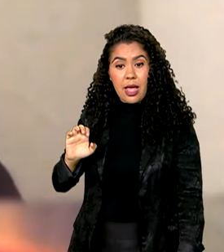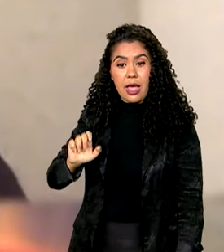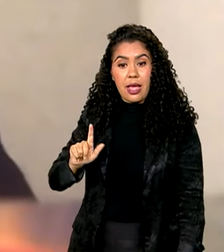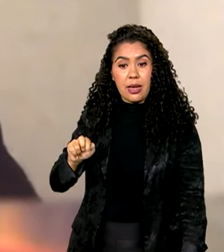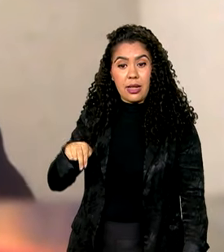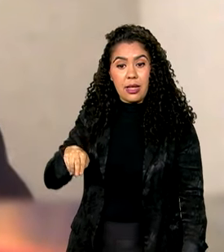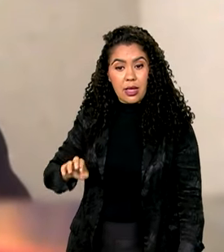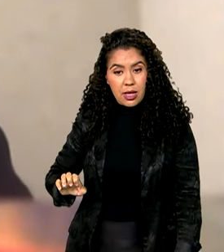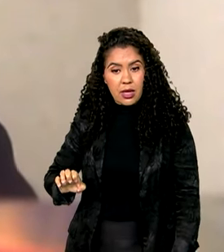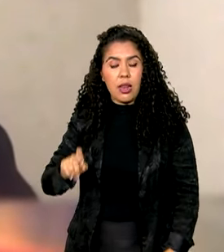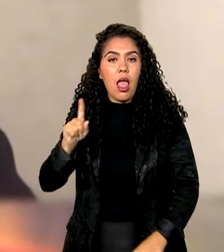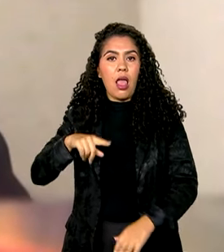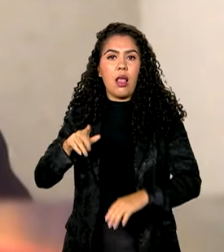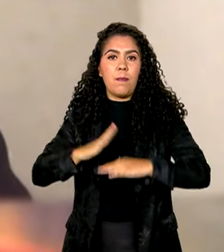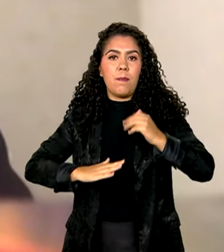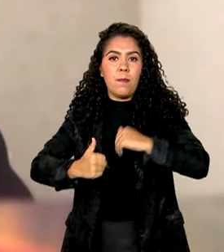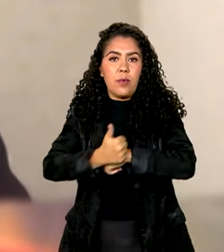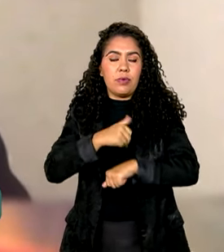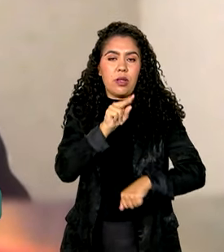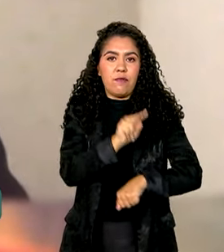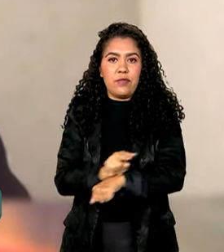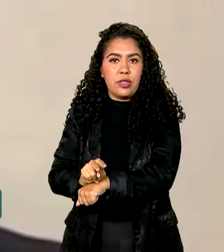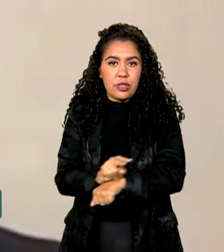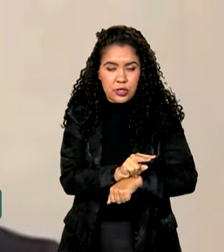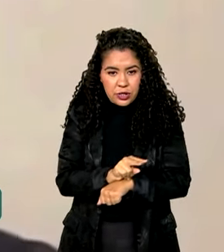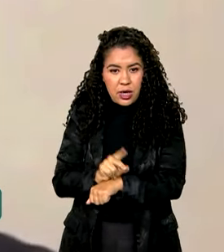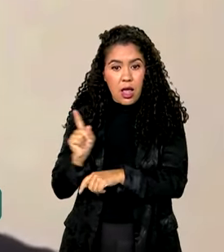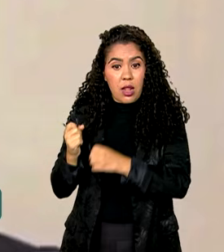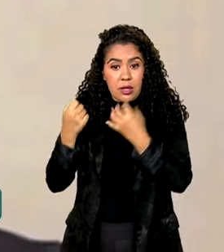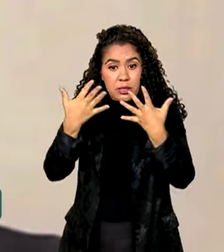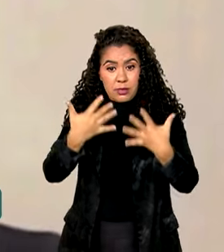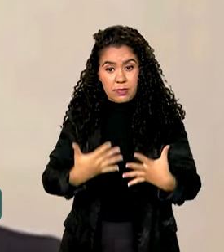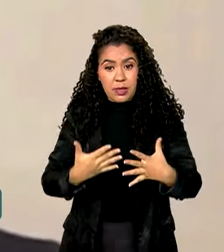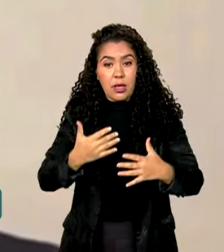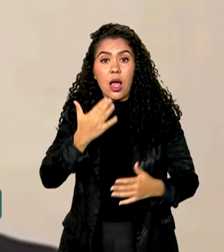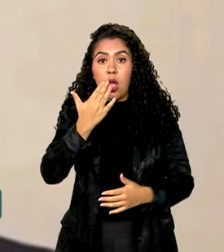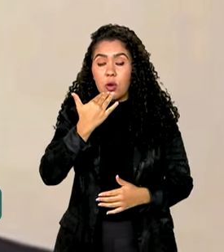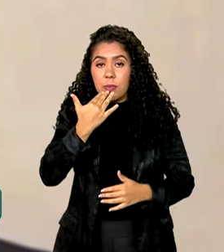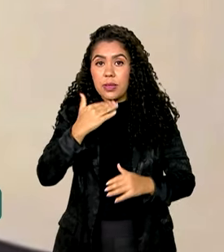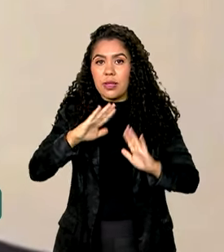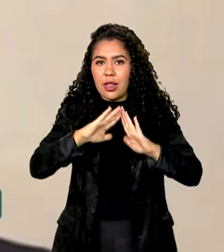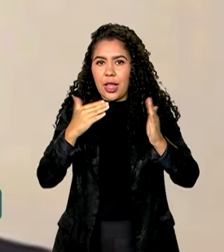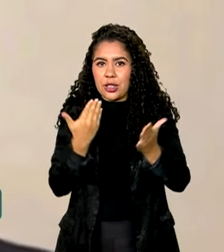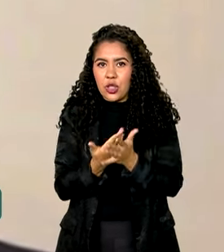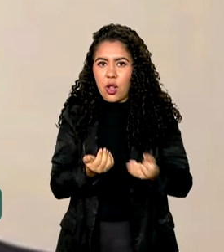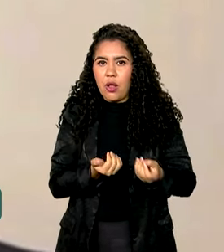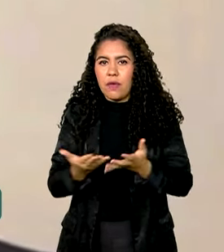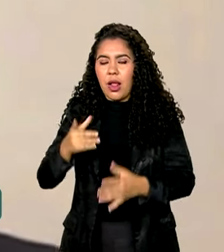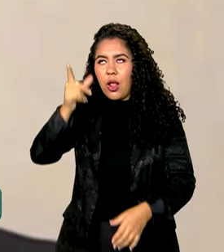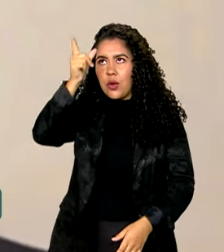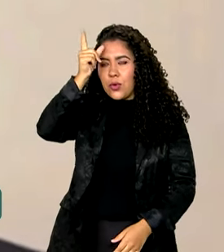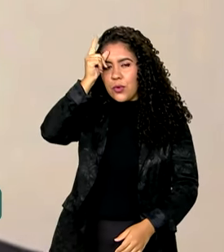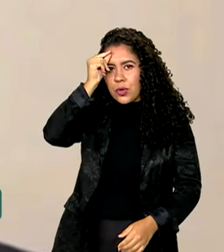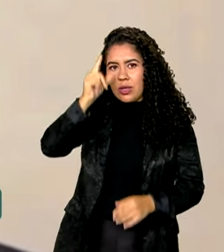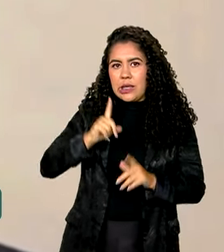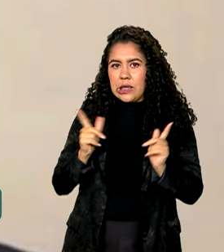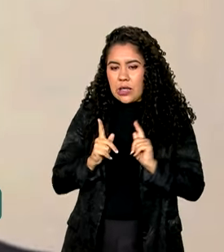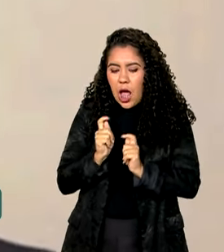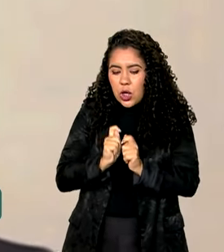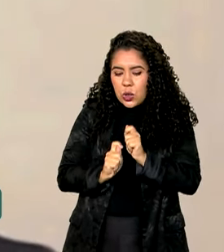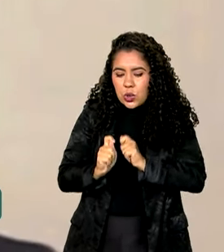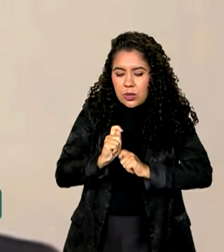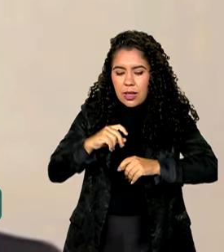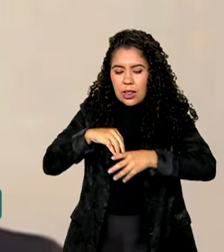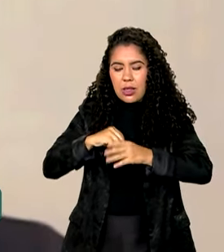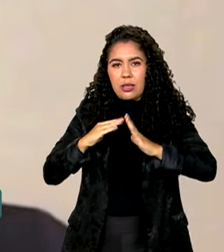mãe do João e da Maria Eduarda. Ela conta que as refeições oferecidas na escola são um alívio para o bolso da família. E